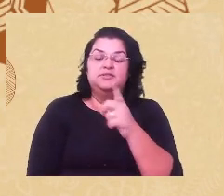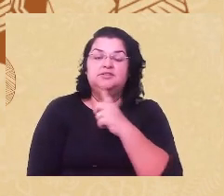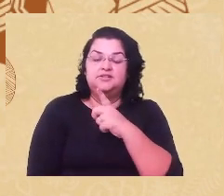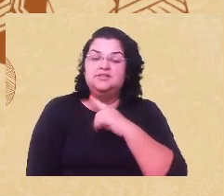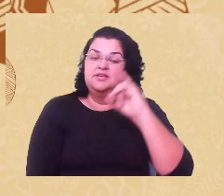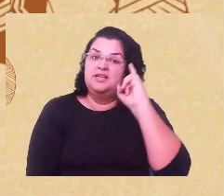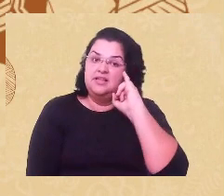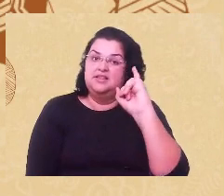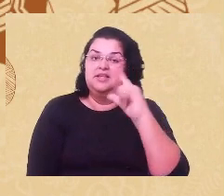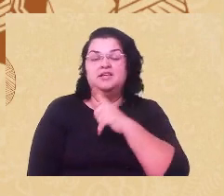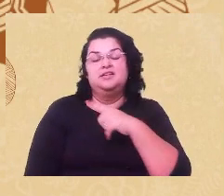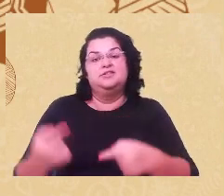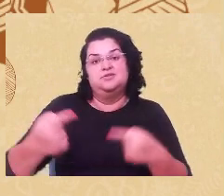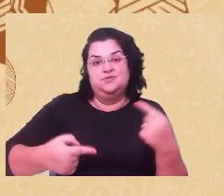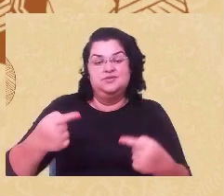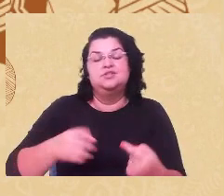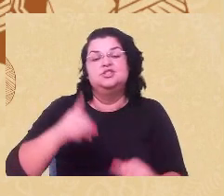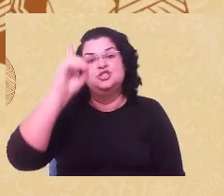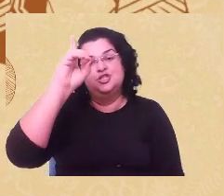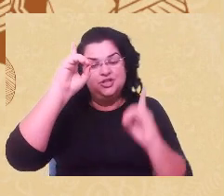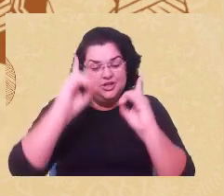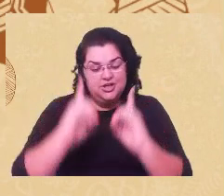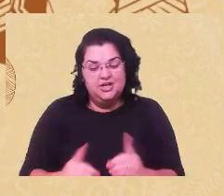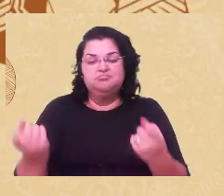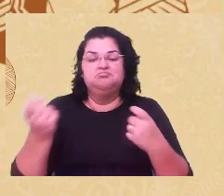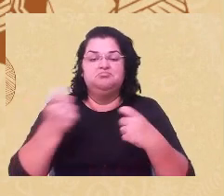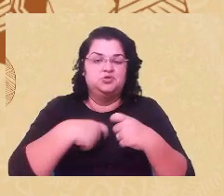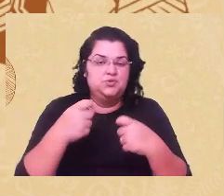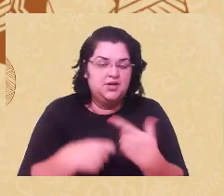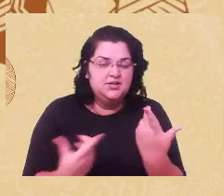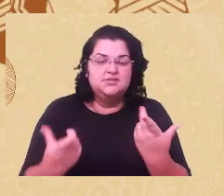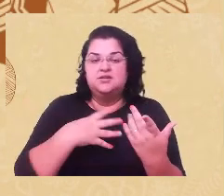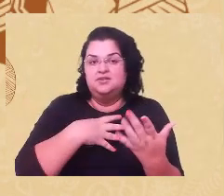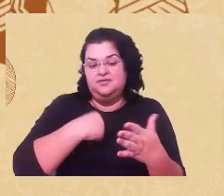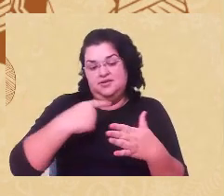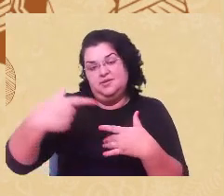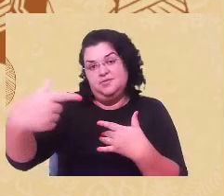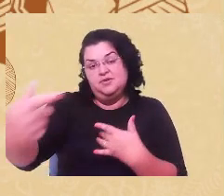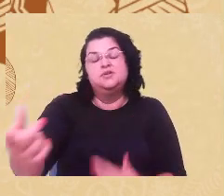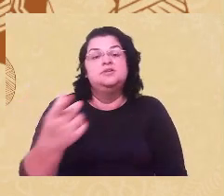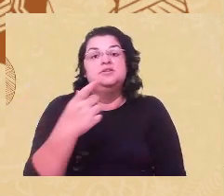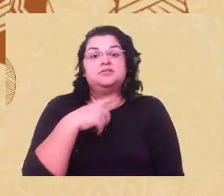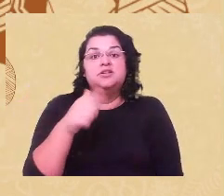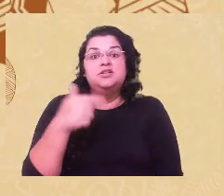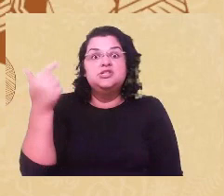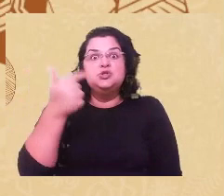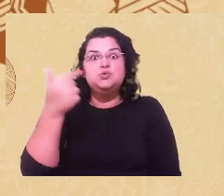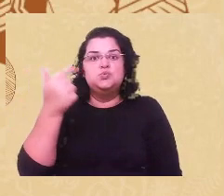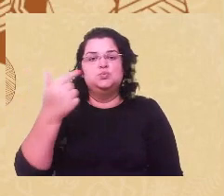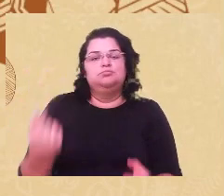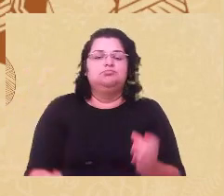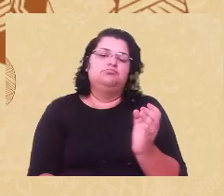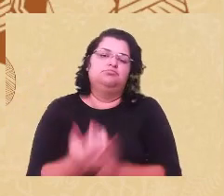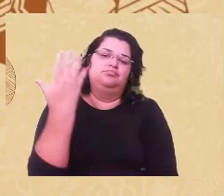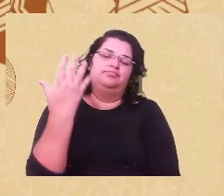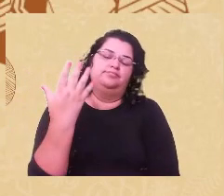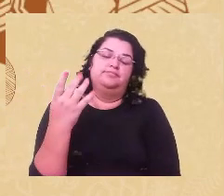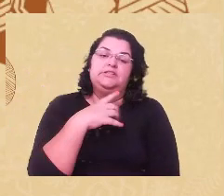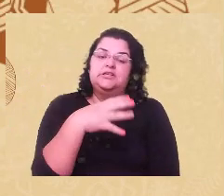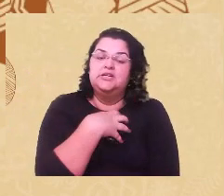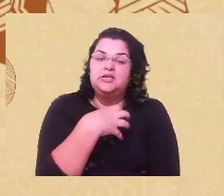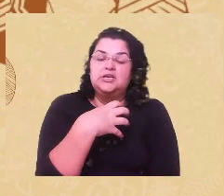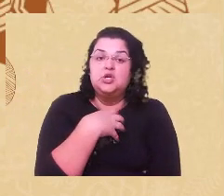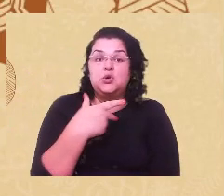discussão sobre direitos sexuais, direitos reprodutivos, ela é fruto da segunda onda, ela já em si é algo muito